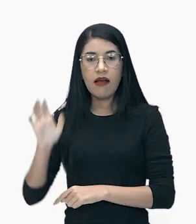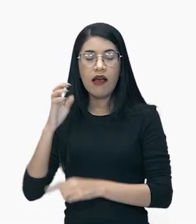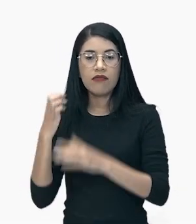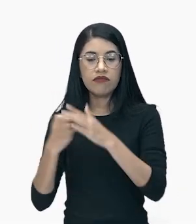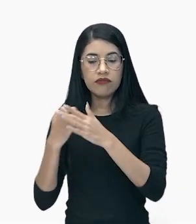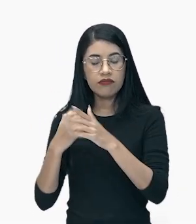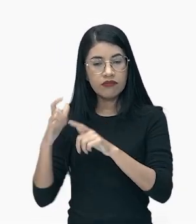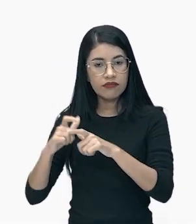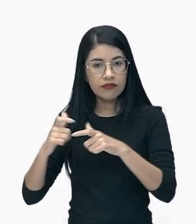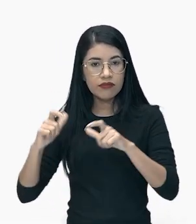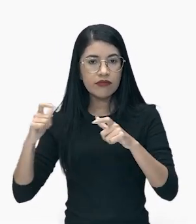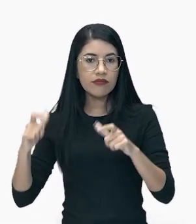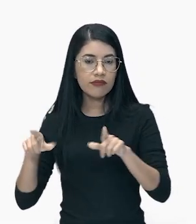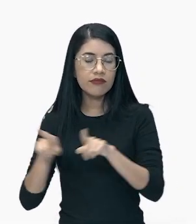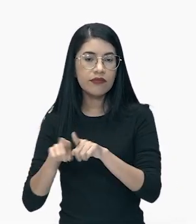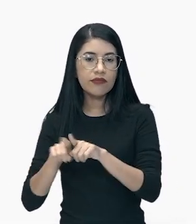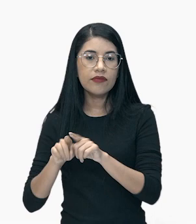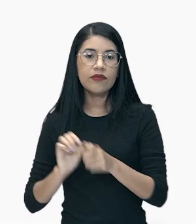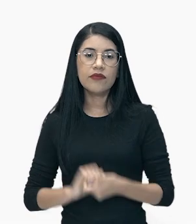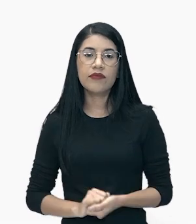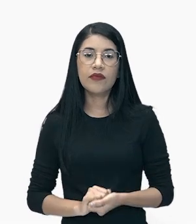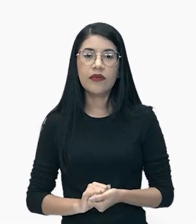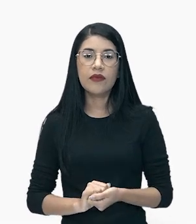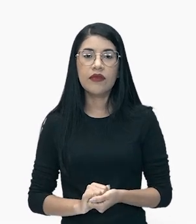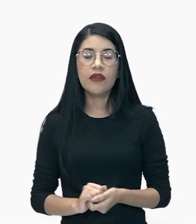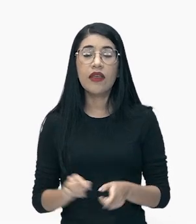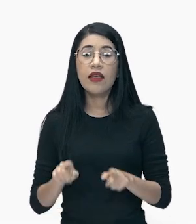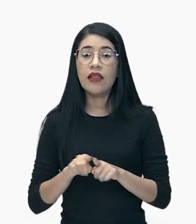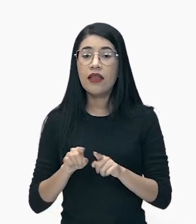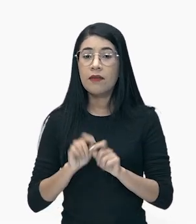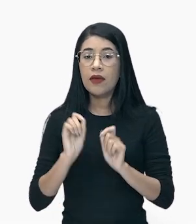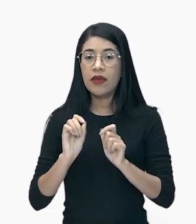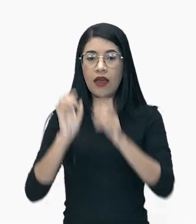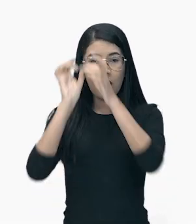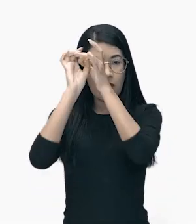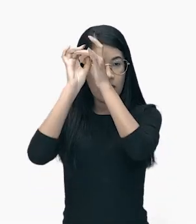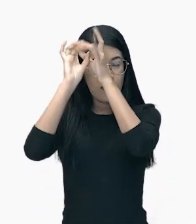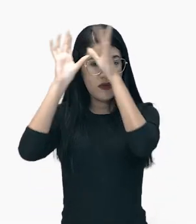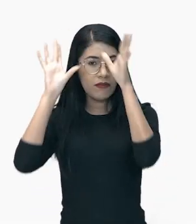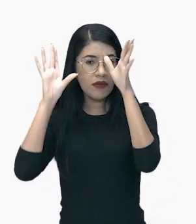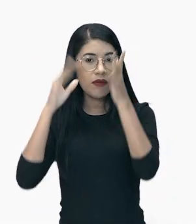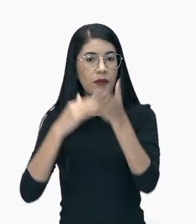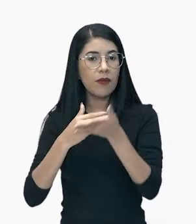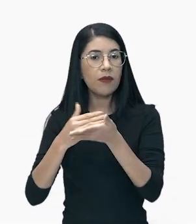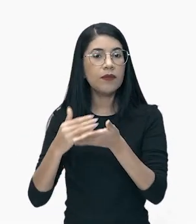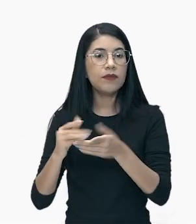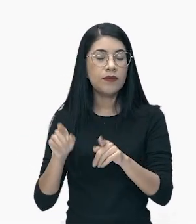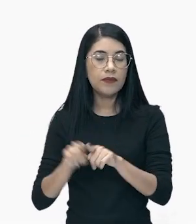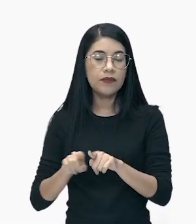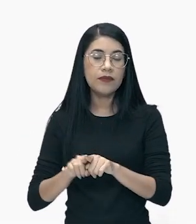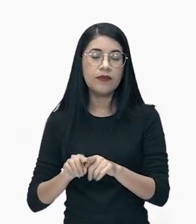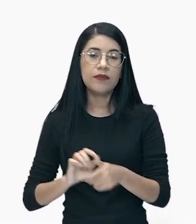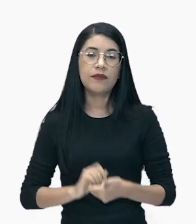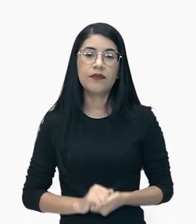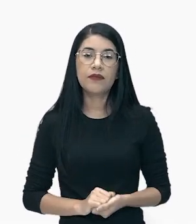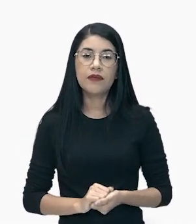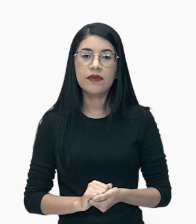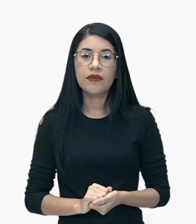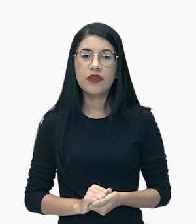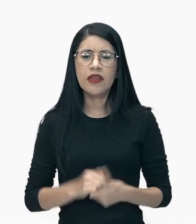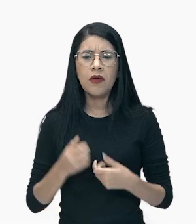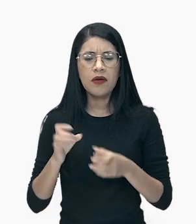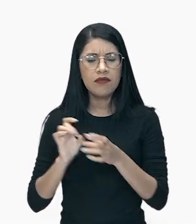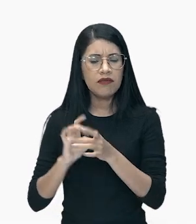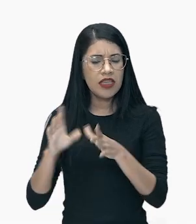aumentando. Nesse sentido, houve também ali a ideia do liberalismo econômico, ou seja, deixa